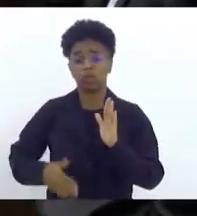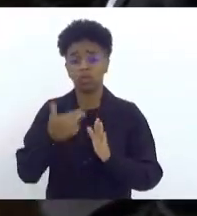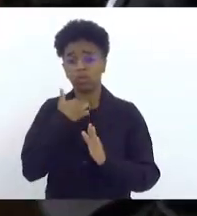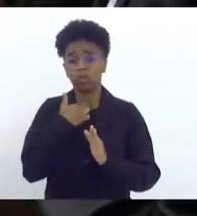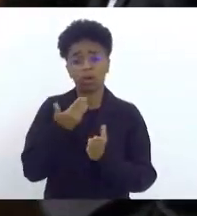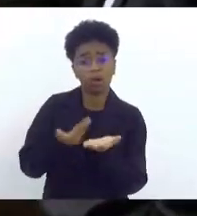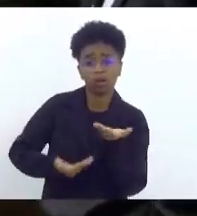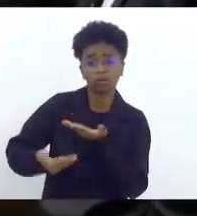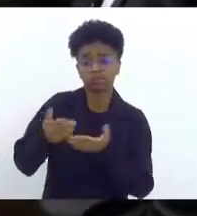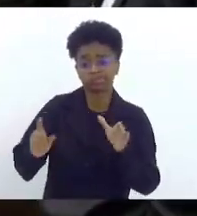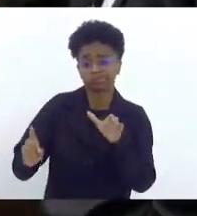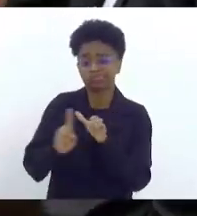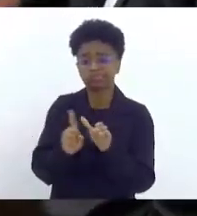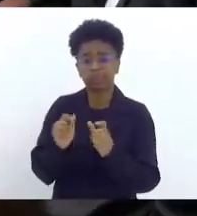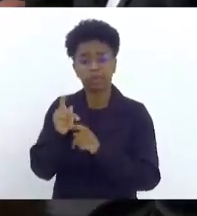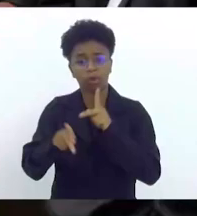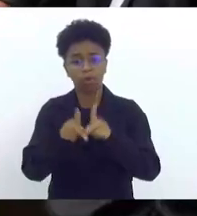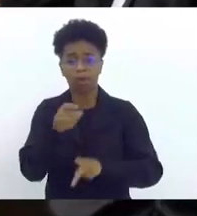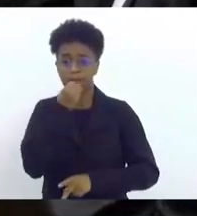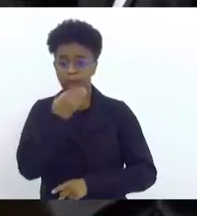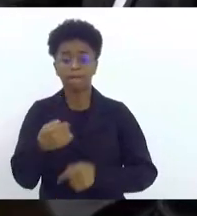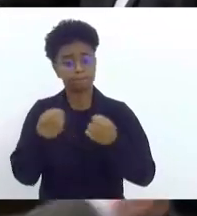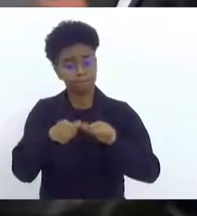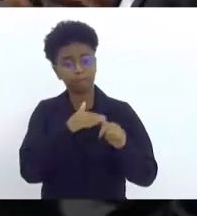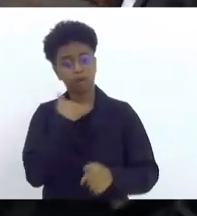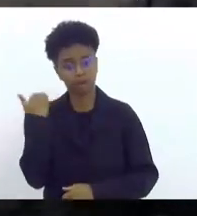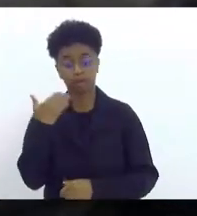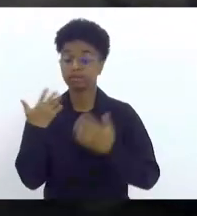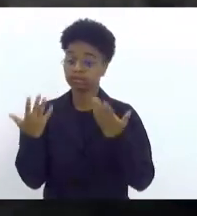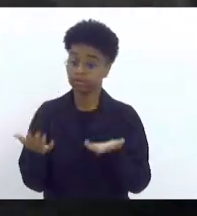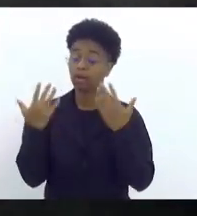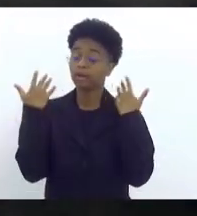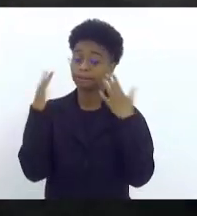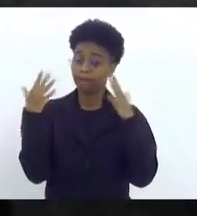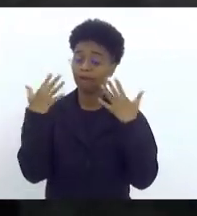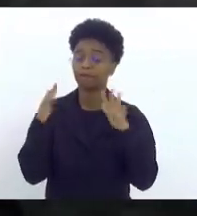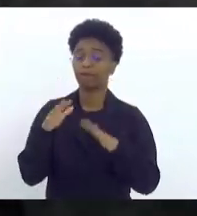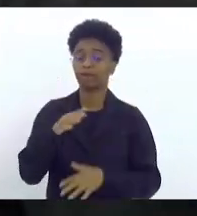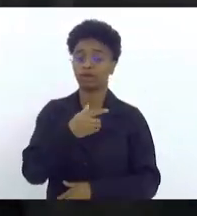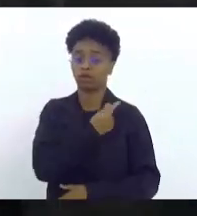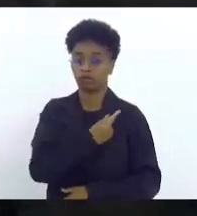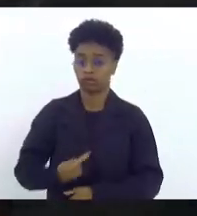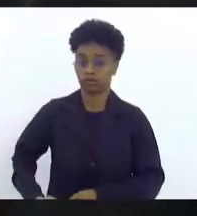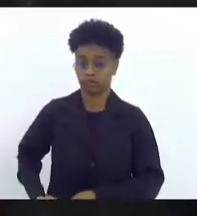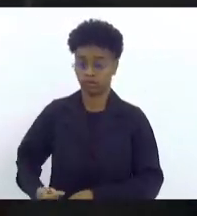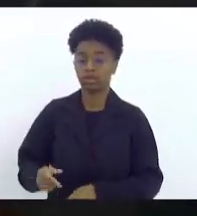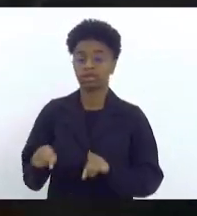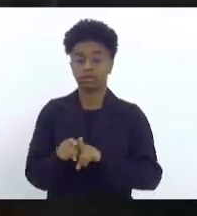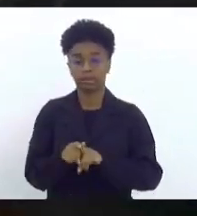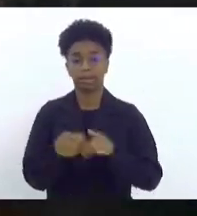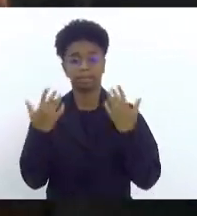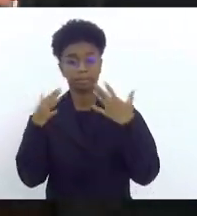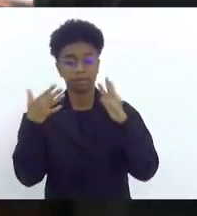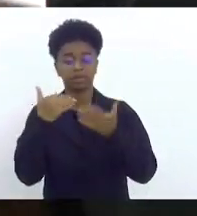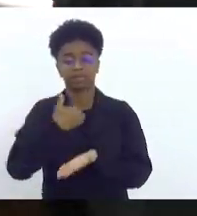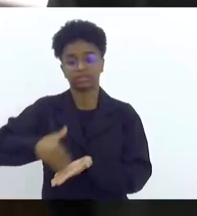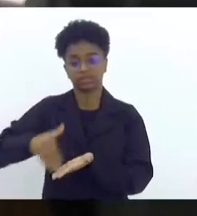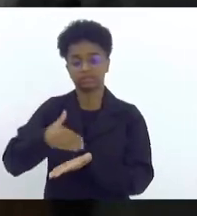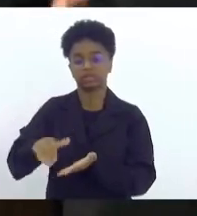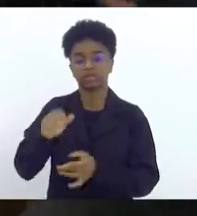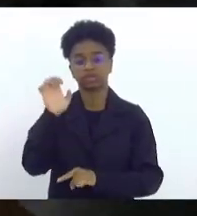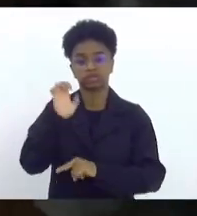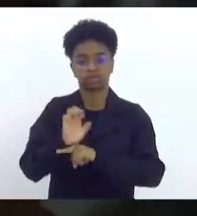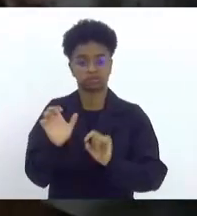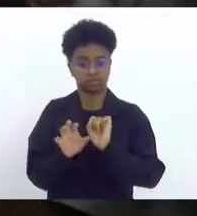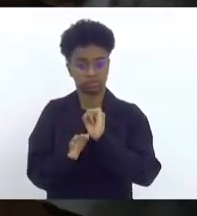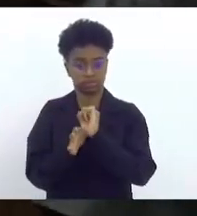pode conviver com a população de bem, tem que ser abatido. Então meus parabéns ao governador Tarcígio, parabéns ao secretário estadual de segurança de